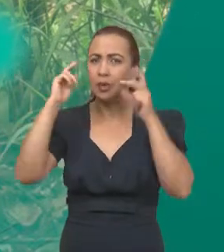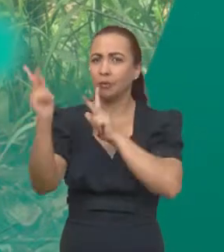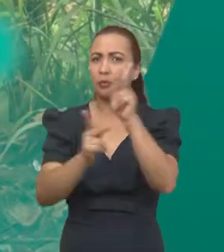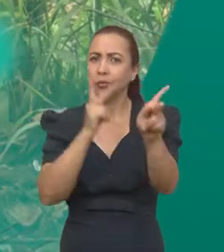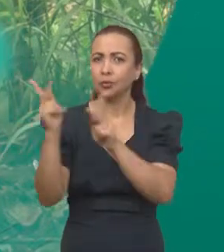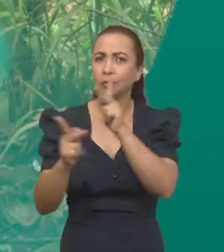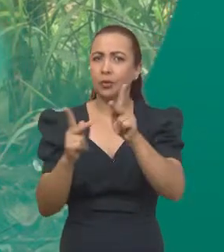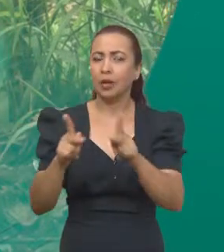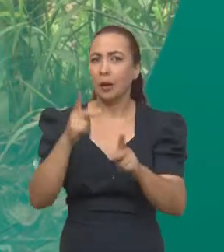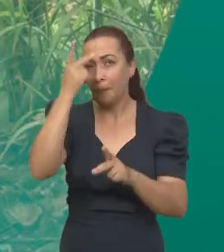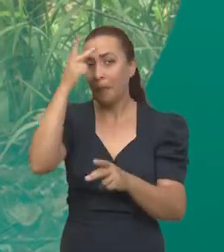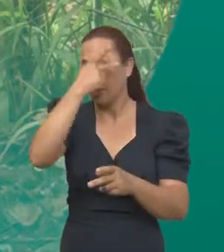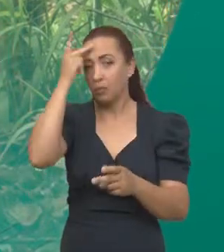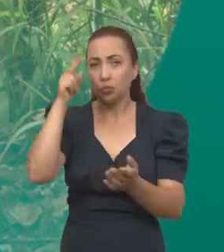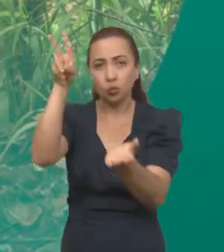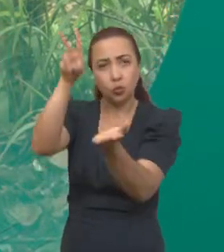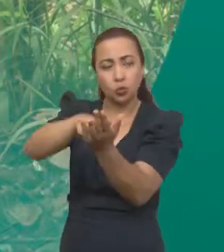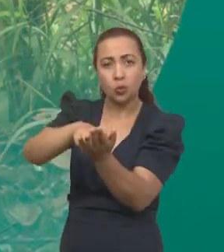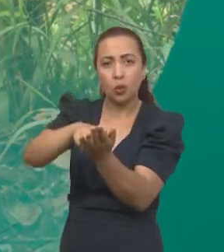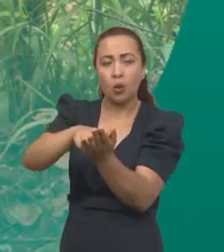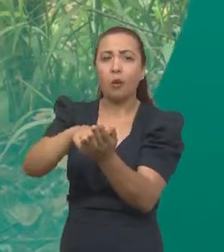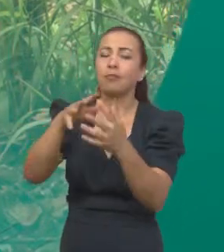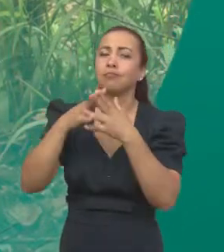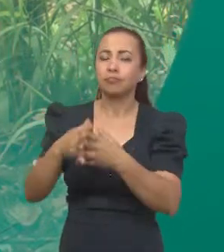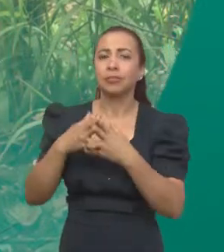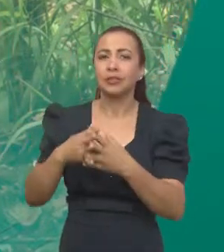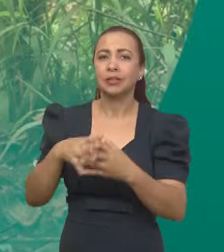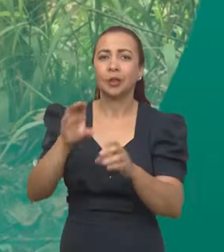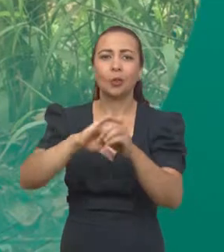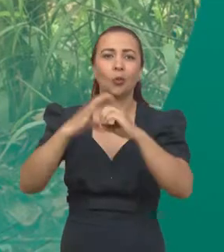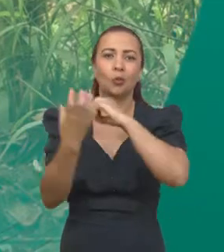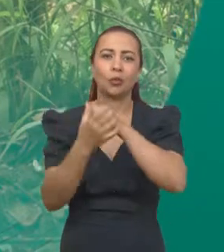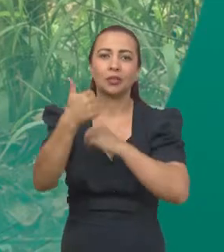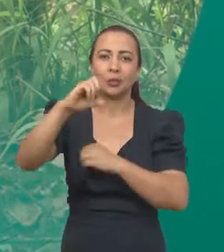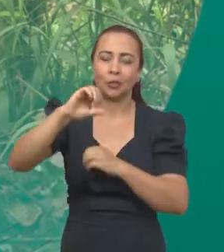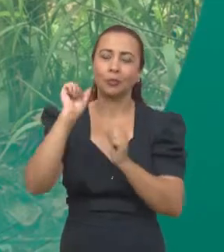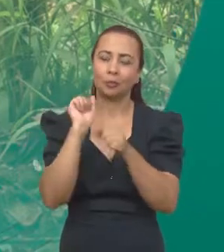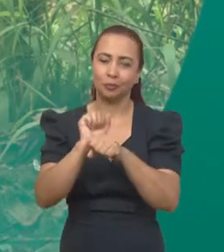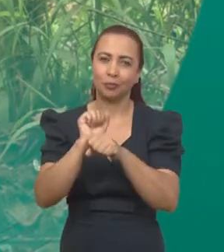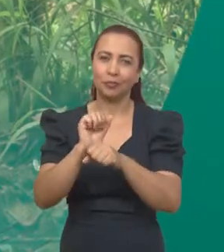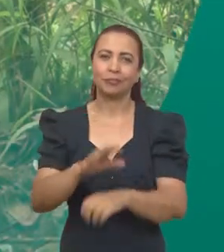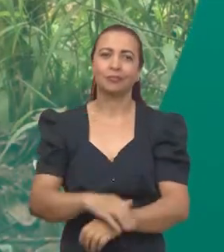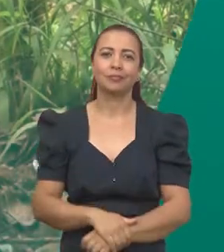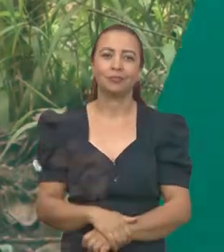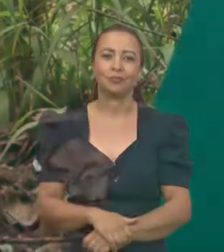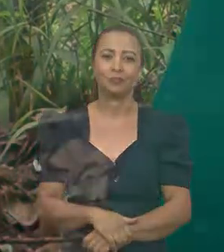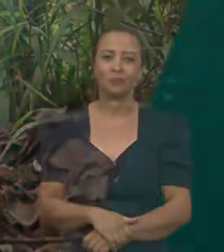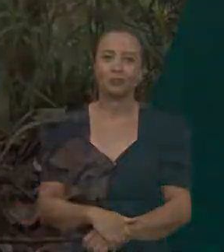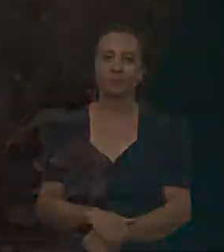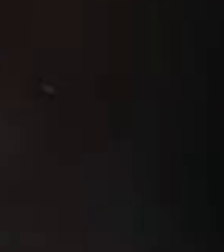assistência ventilatória para pacientes com complicações de Covid-19. A gente volta já já.